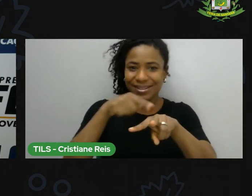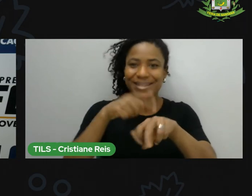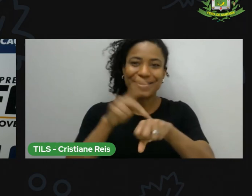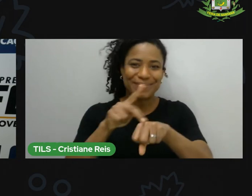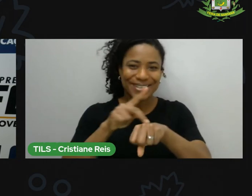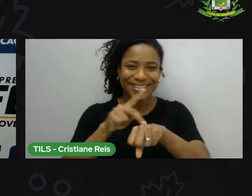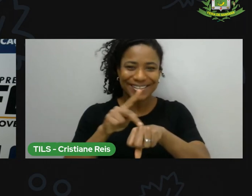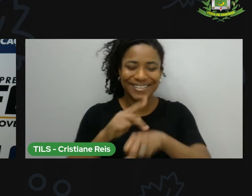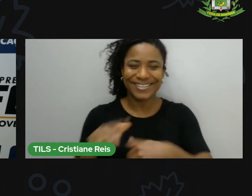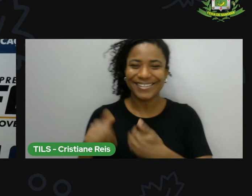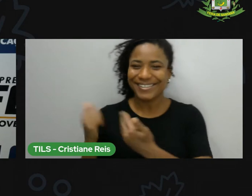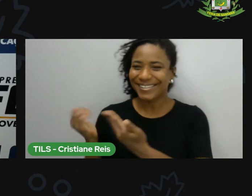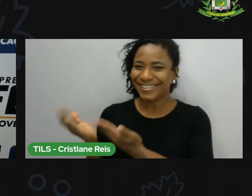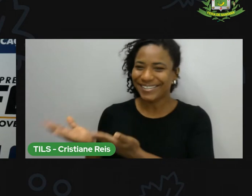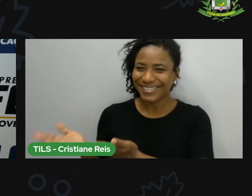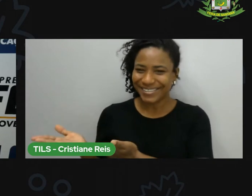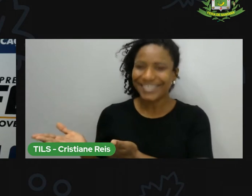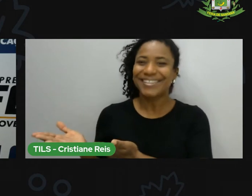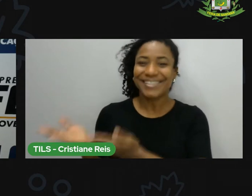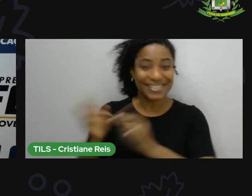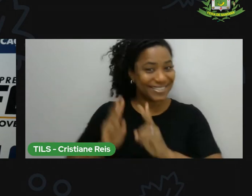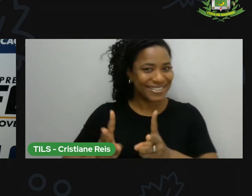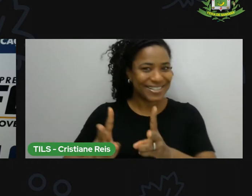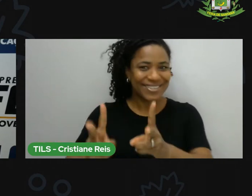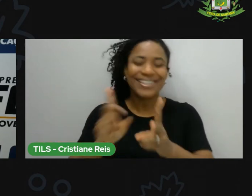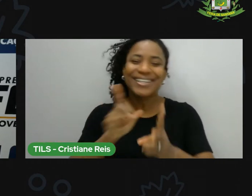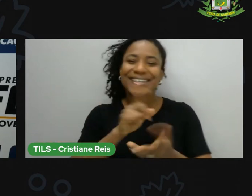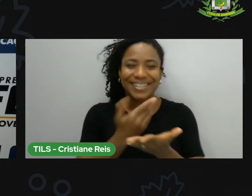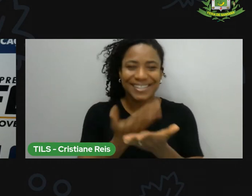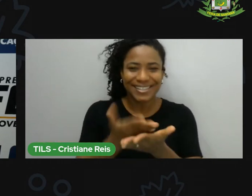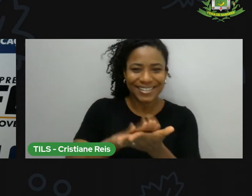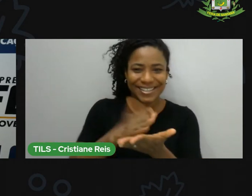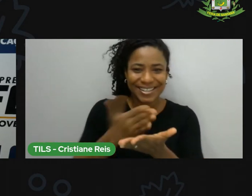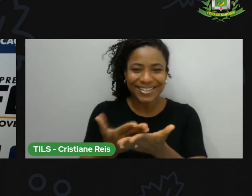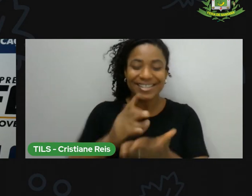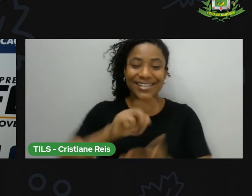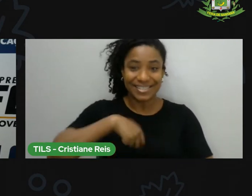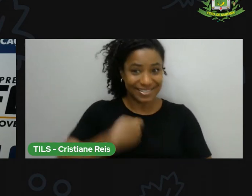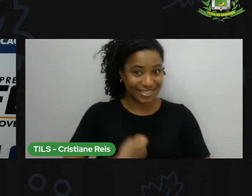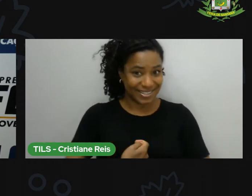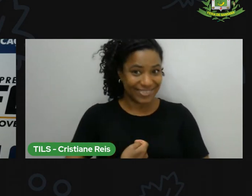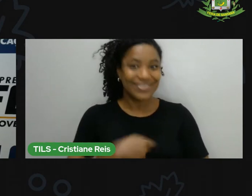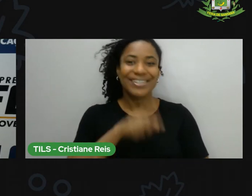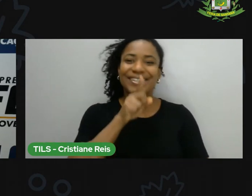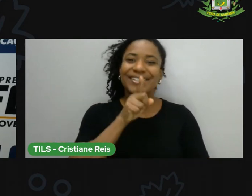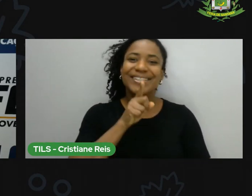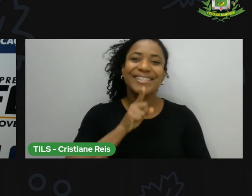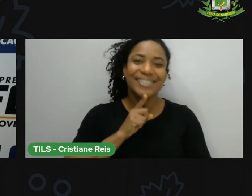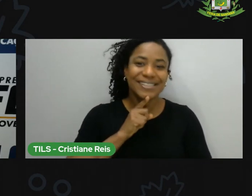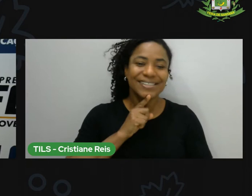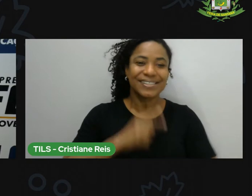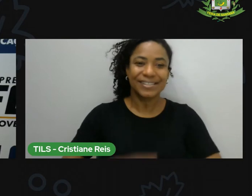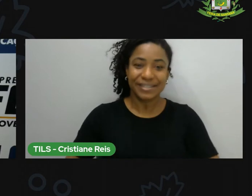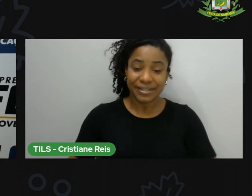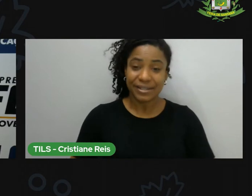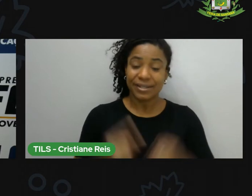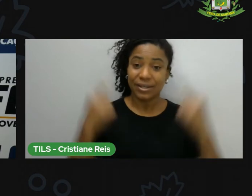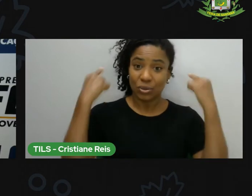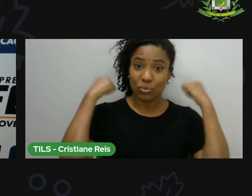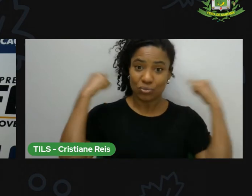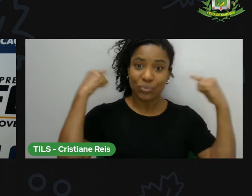parceira intérprete, Cristiane Reis. No fundo, vocês podem visualizar